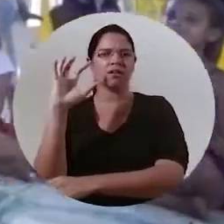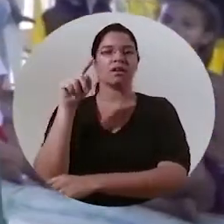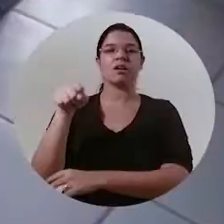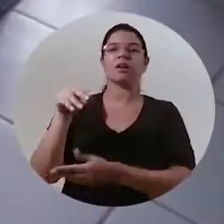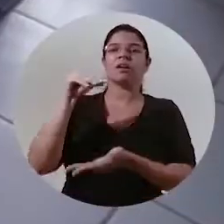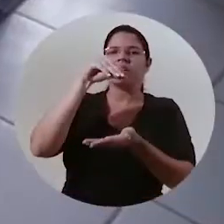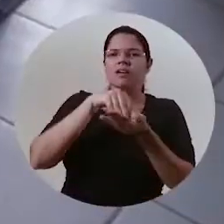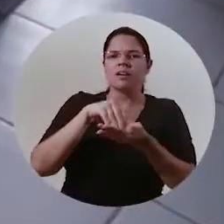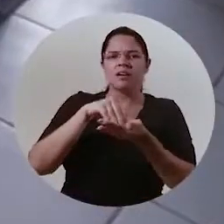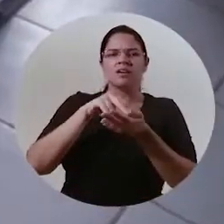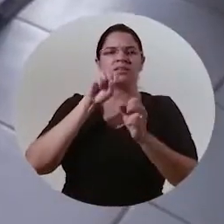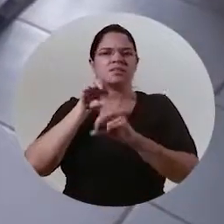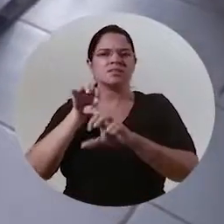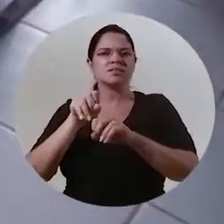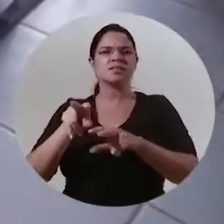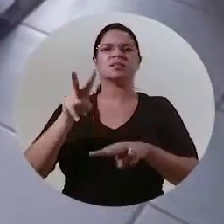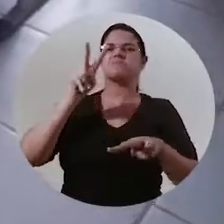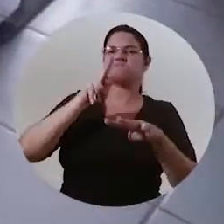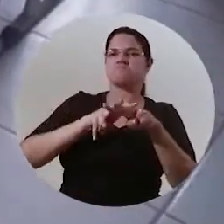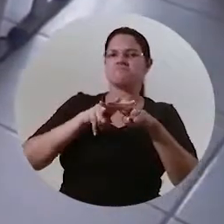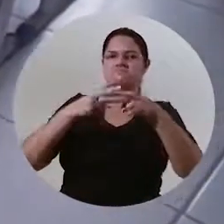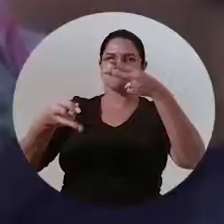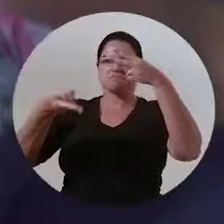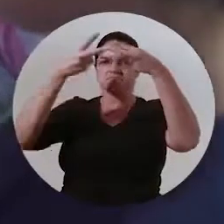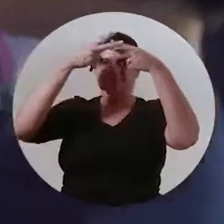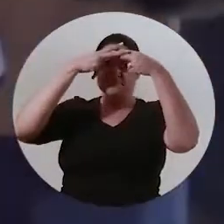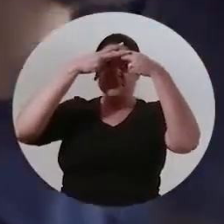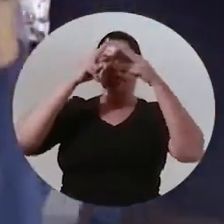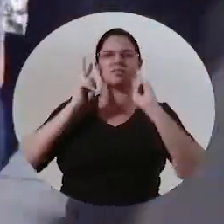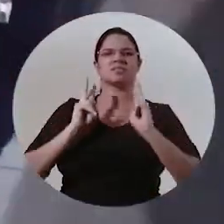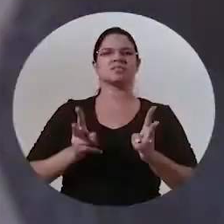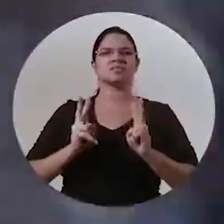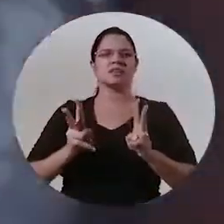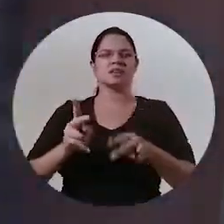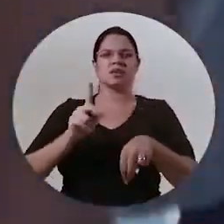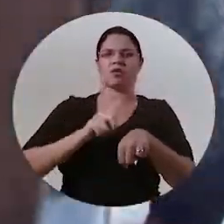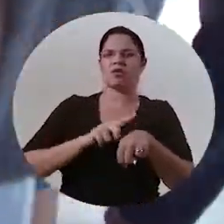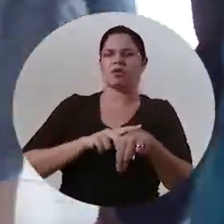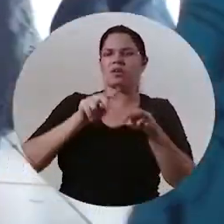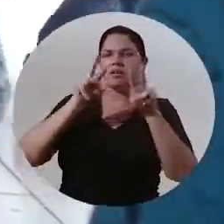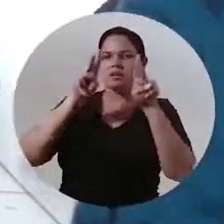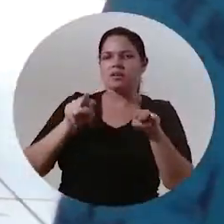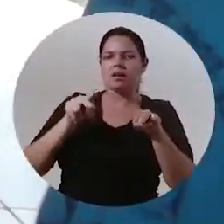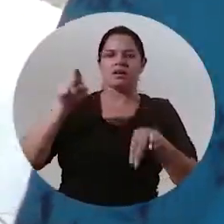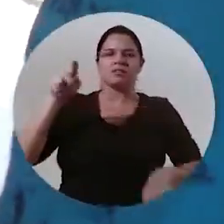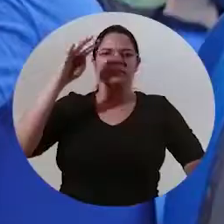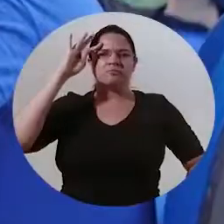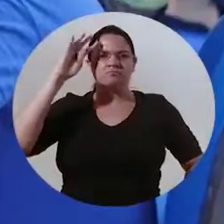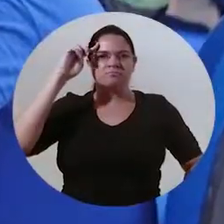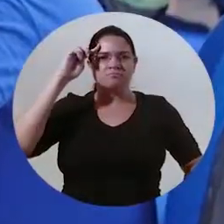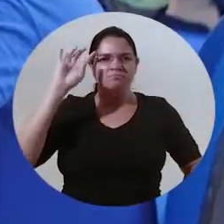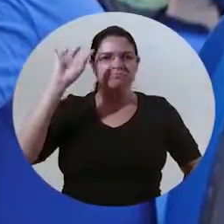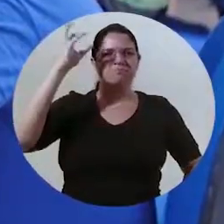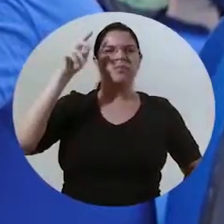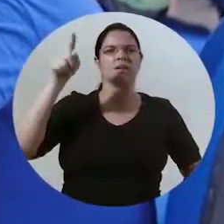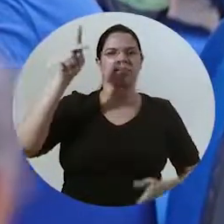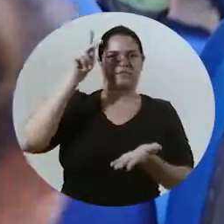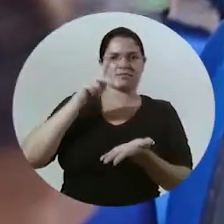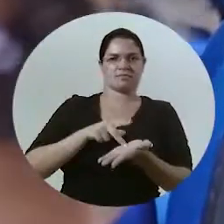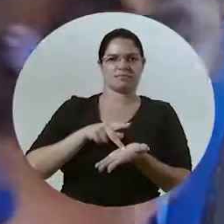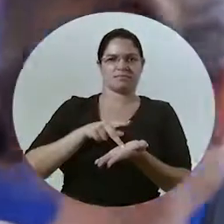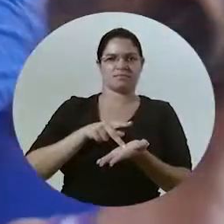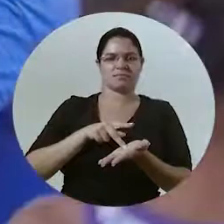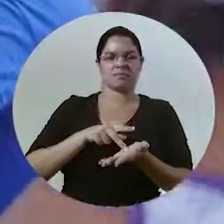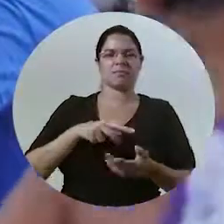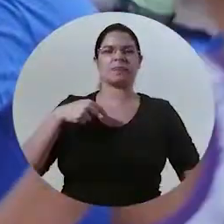o meio ambiente é uma semente que fica e que às vezes germina na mesma hora conscientização